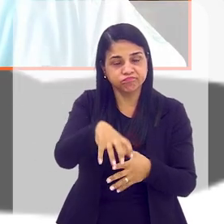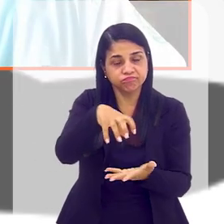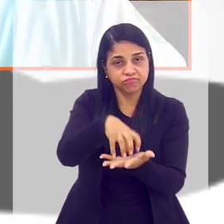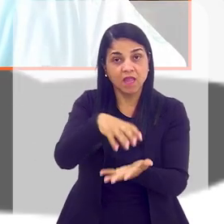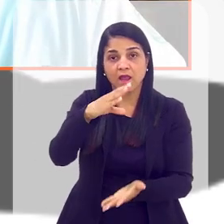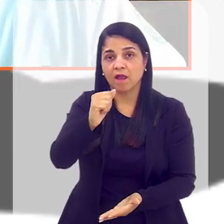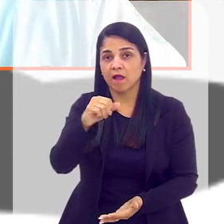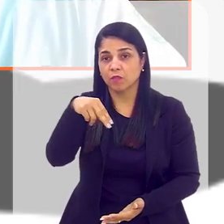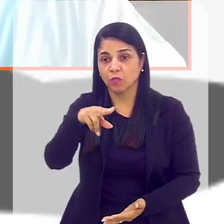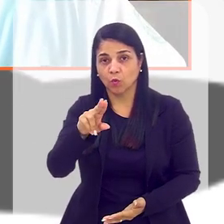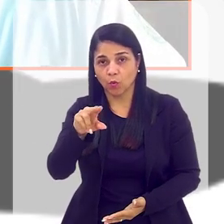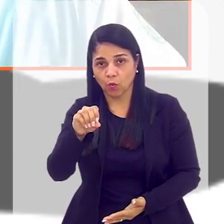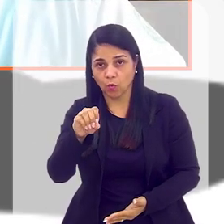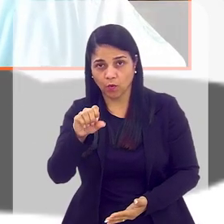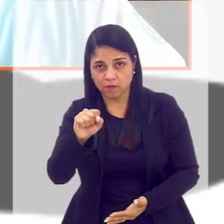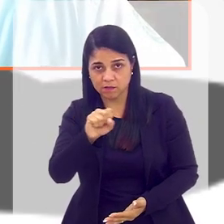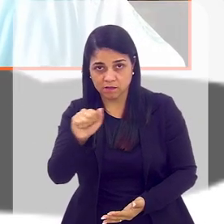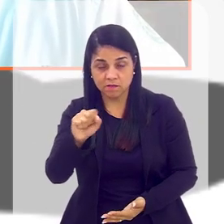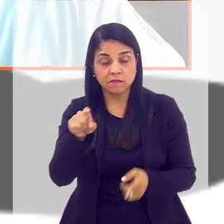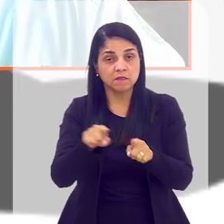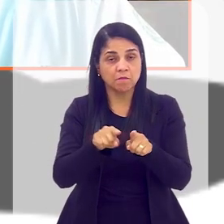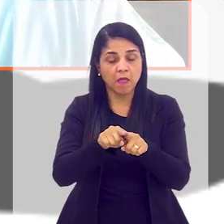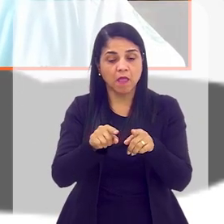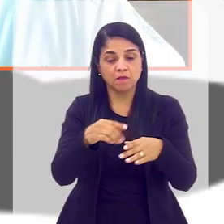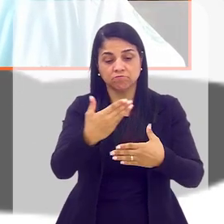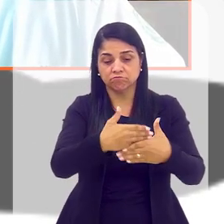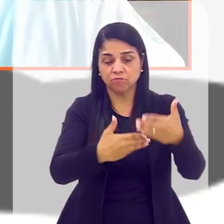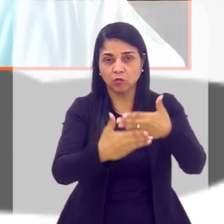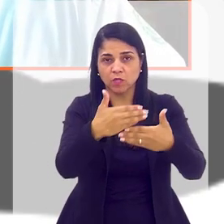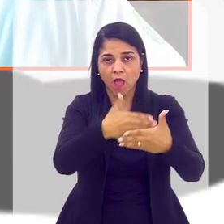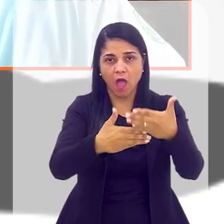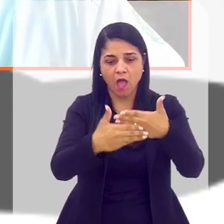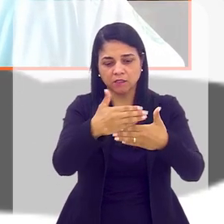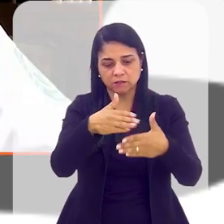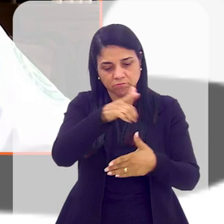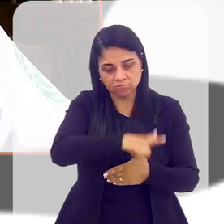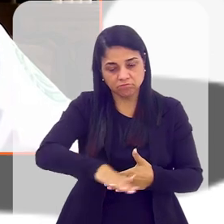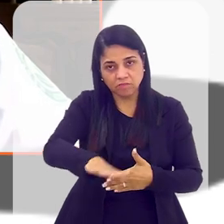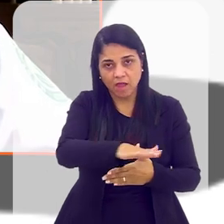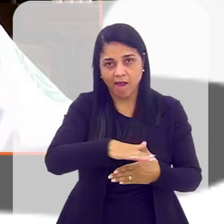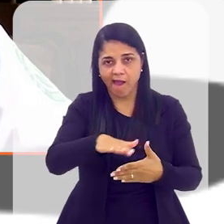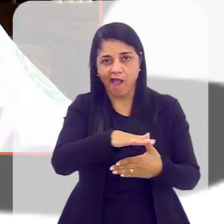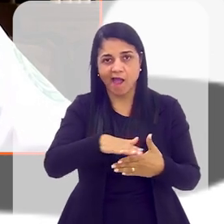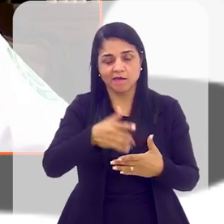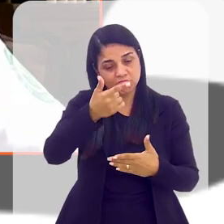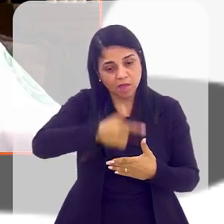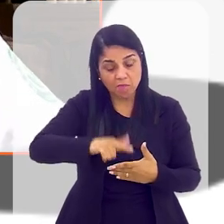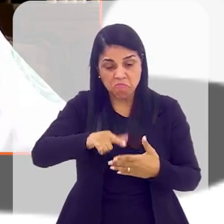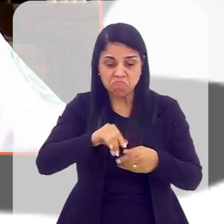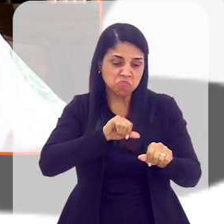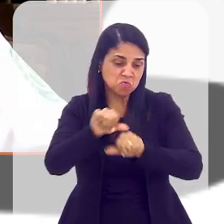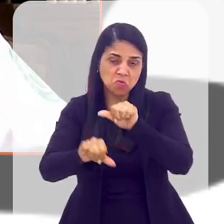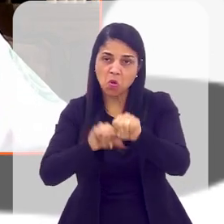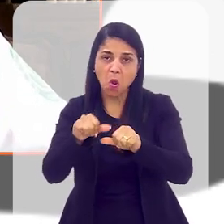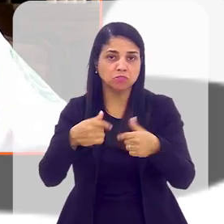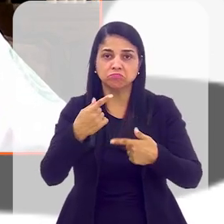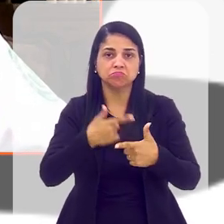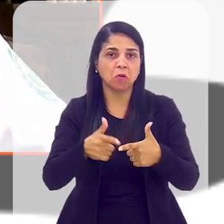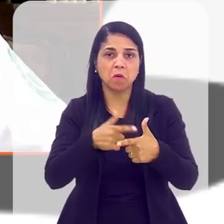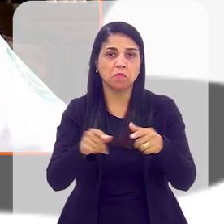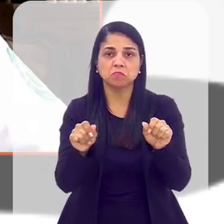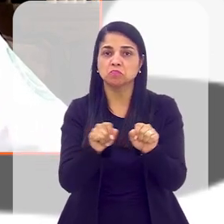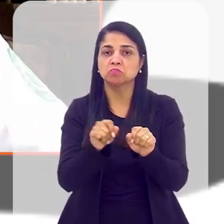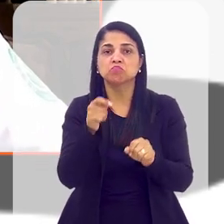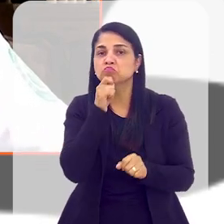quanto na montagem no canteiro. O facilita muito eu ter peças iguais, que se repitam. Eu posso trocar uma pela outra sem problema